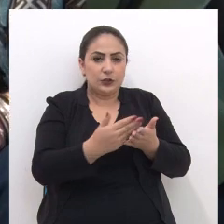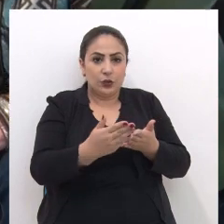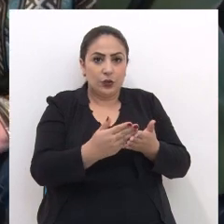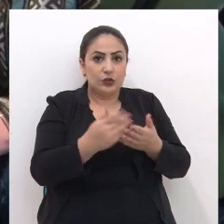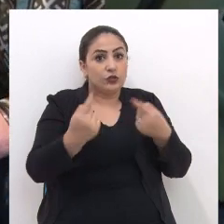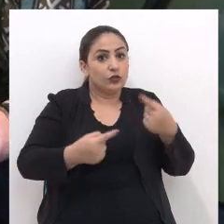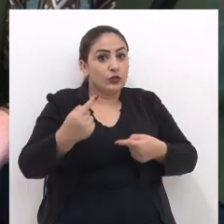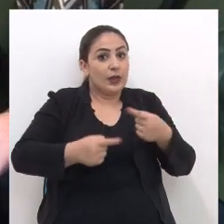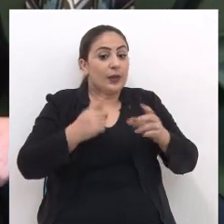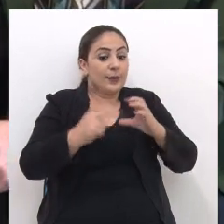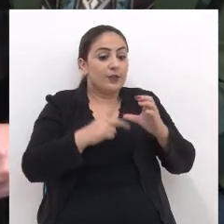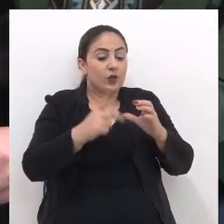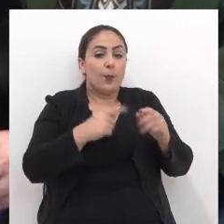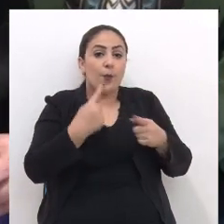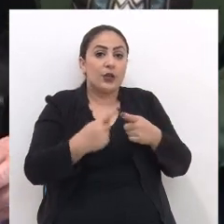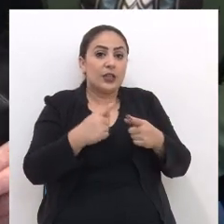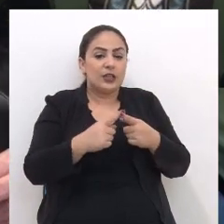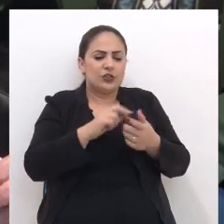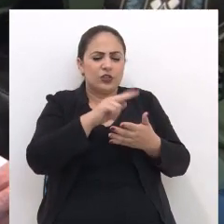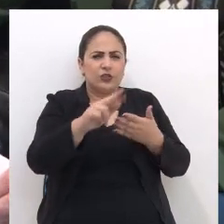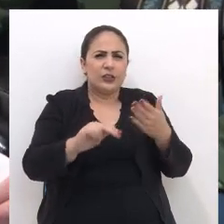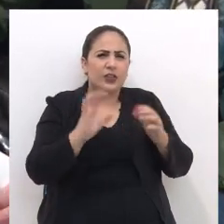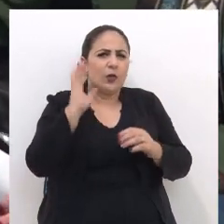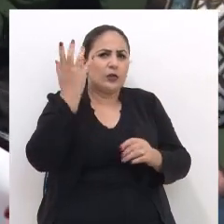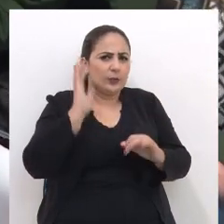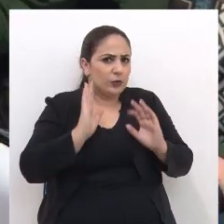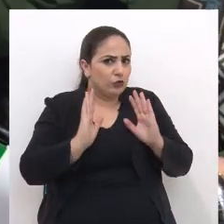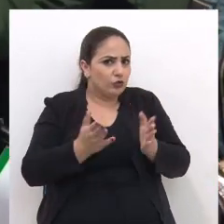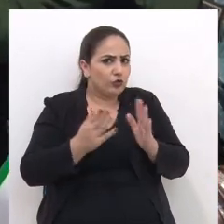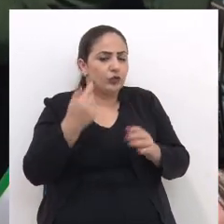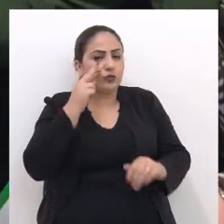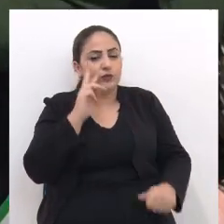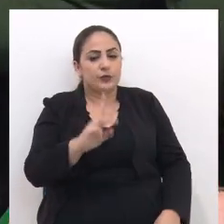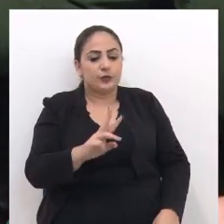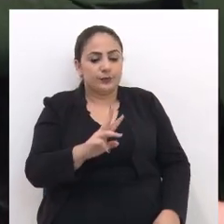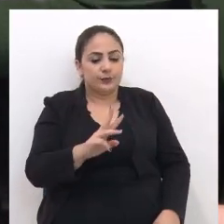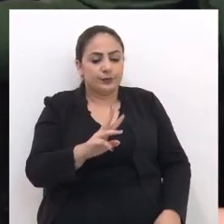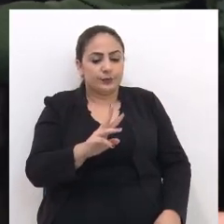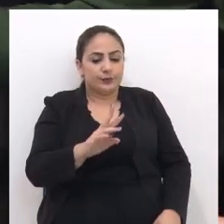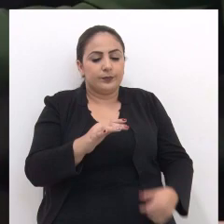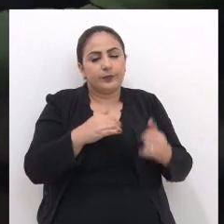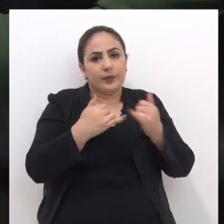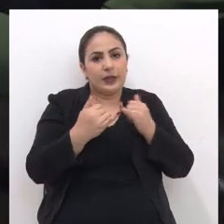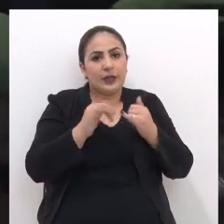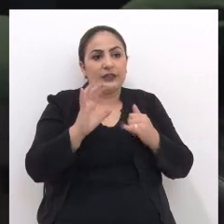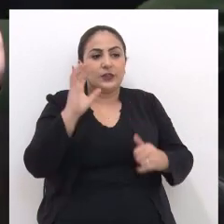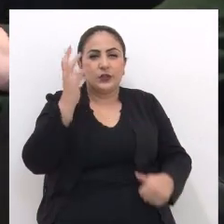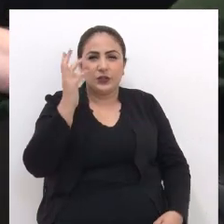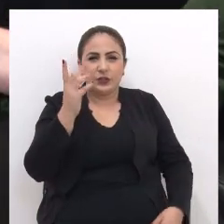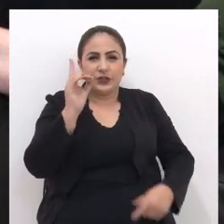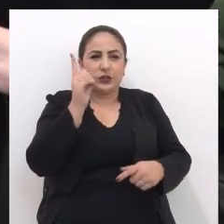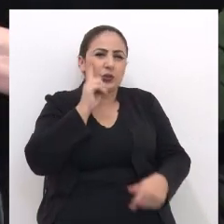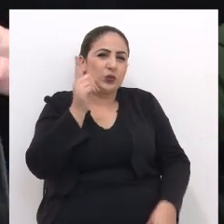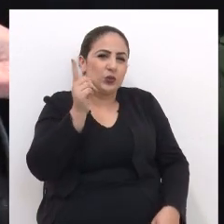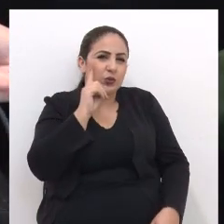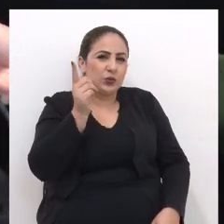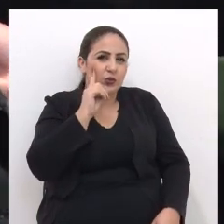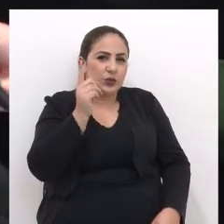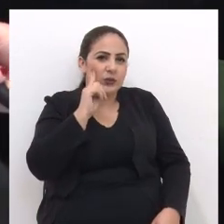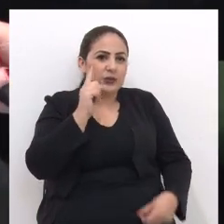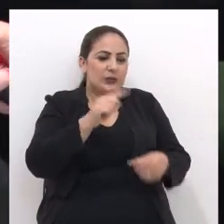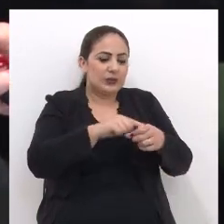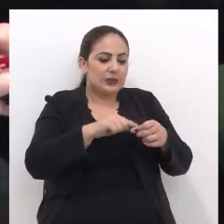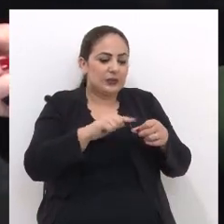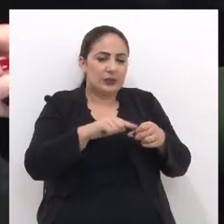na Câmara de Vereadores Em virtude dos mais variados fatos Que nós visualizamos Que ocorrem aí no dia a dia